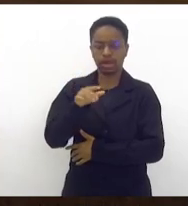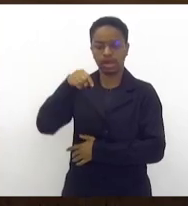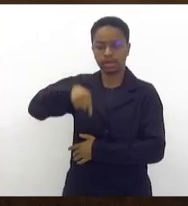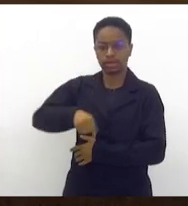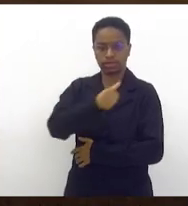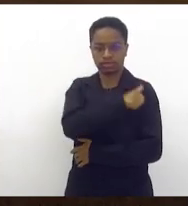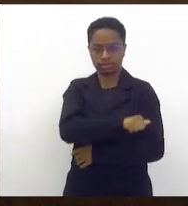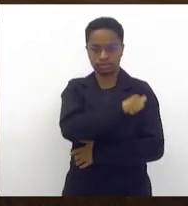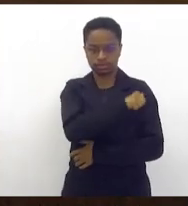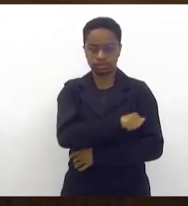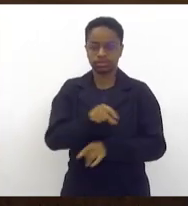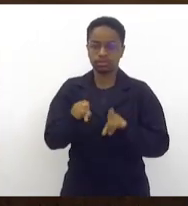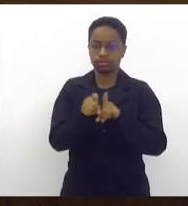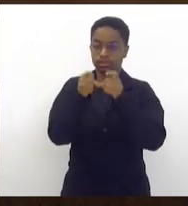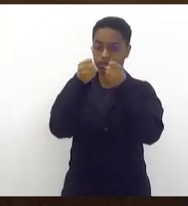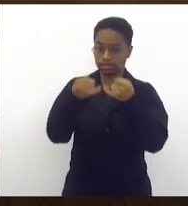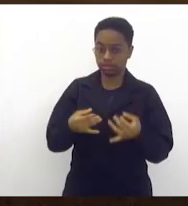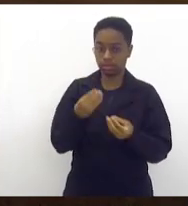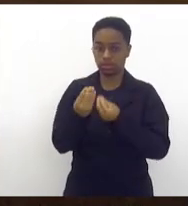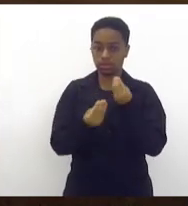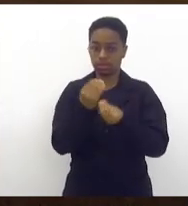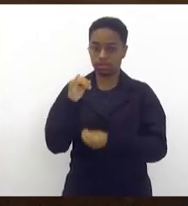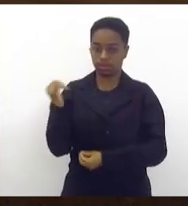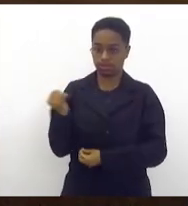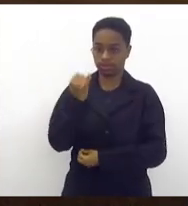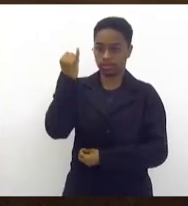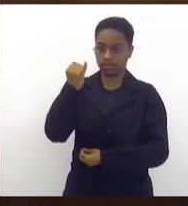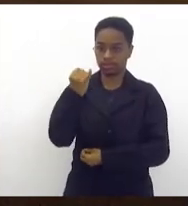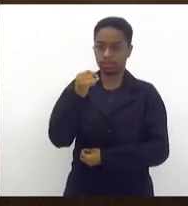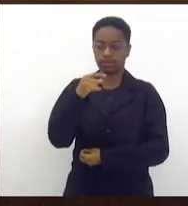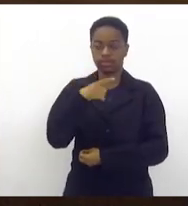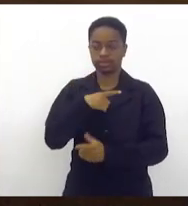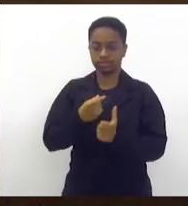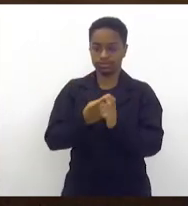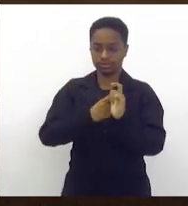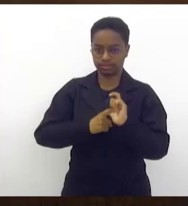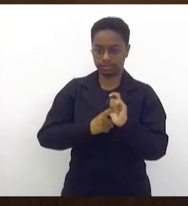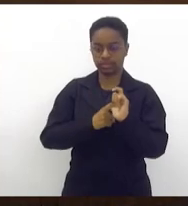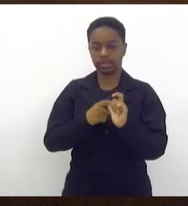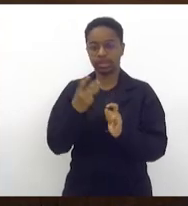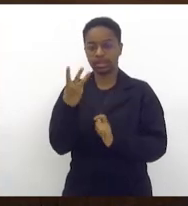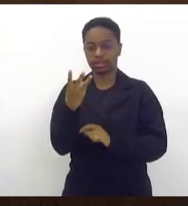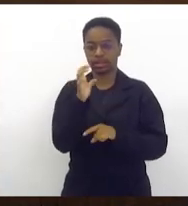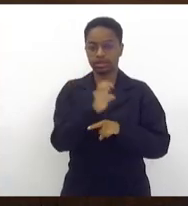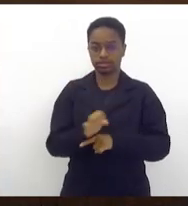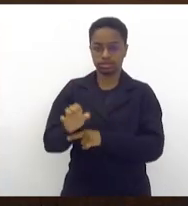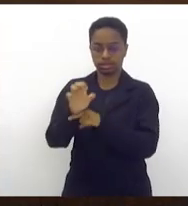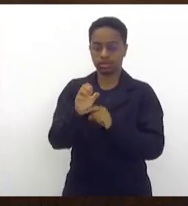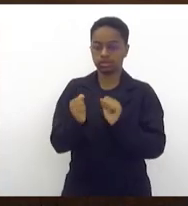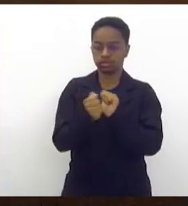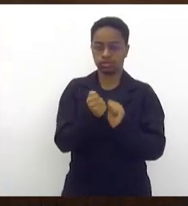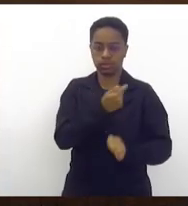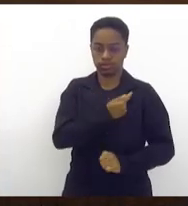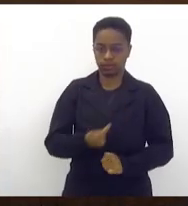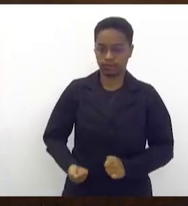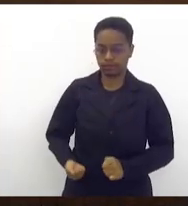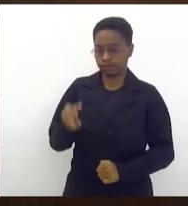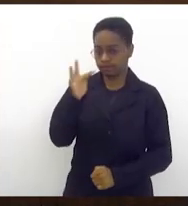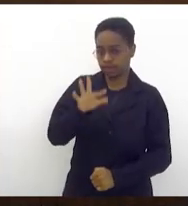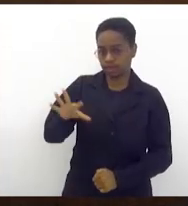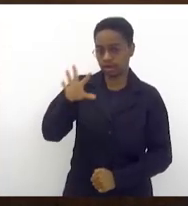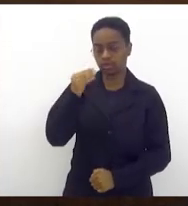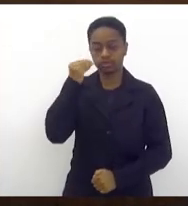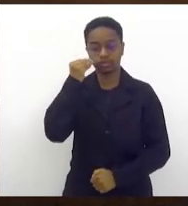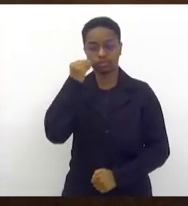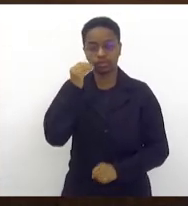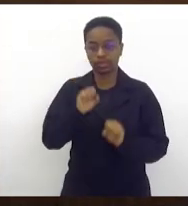explicando a importância da revisão dos juros da dívida dos três Estados com o governo federal. Fui lá para fazer defesa,